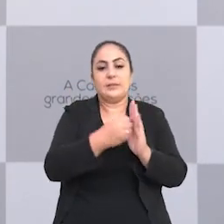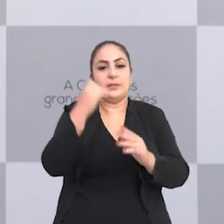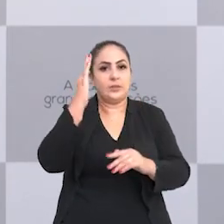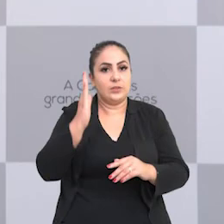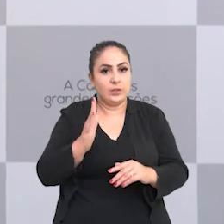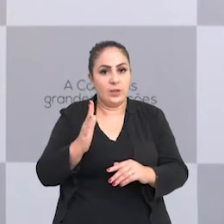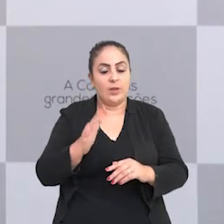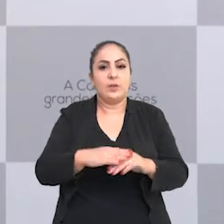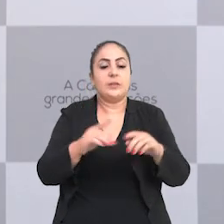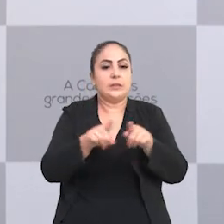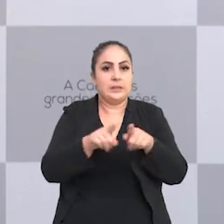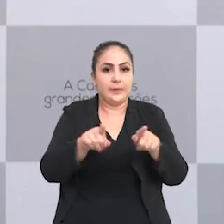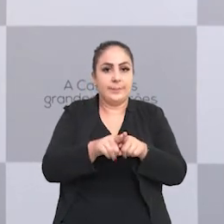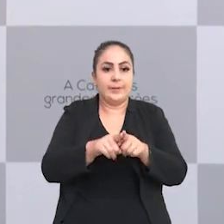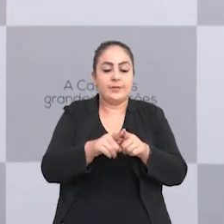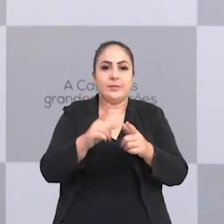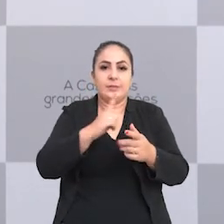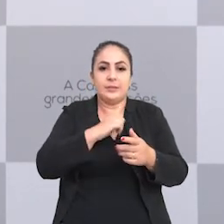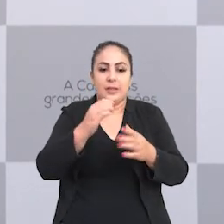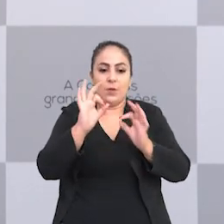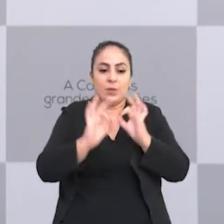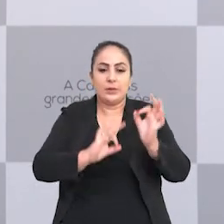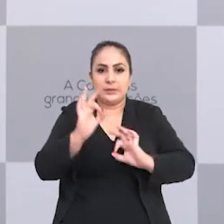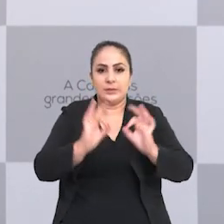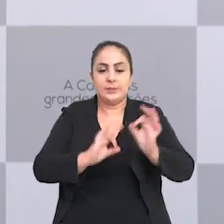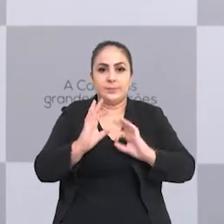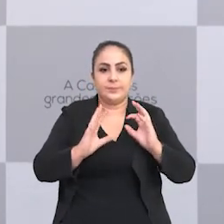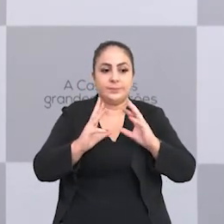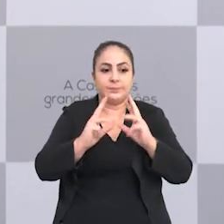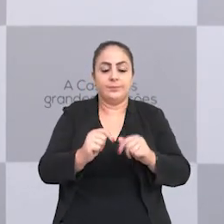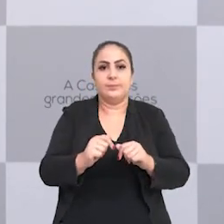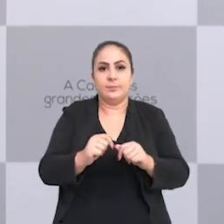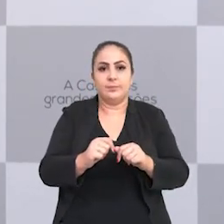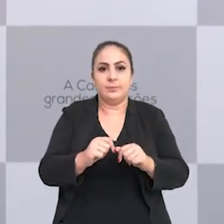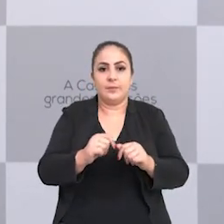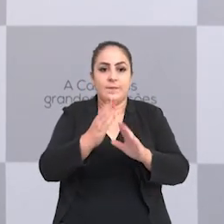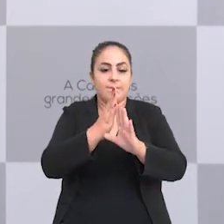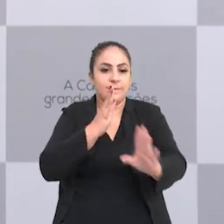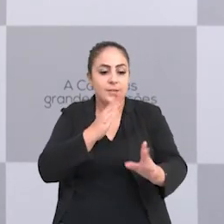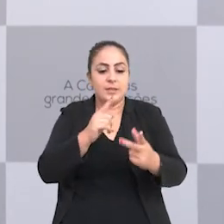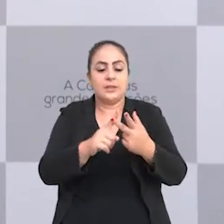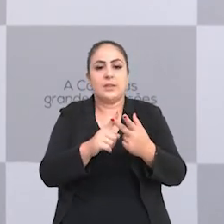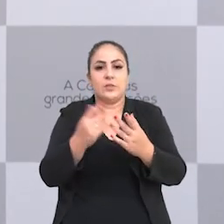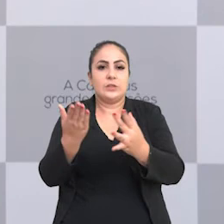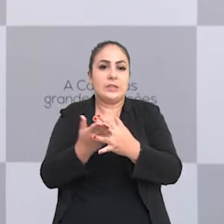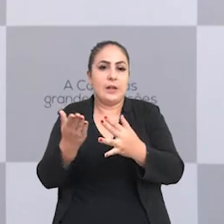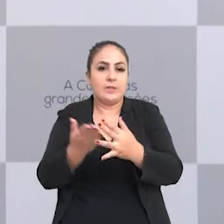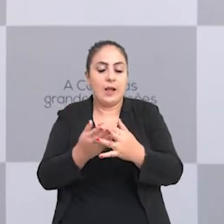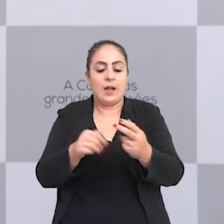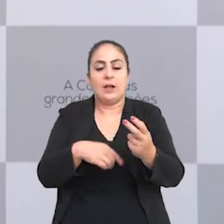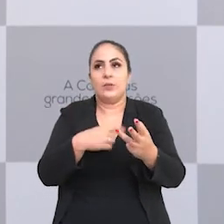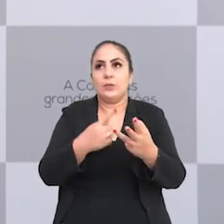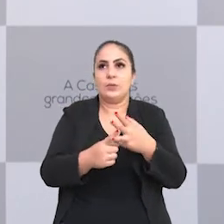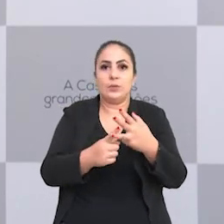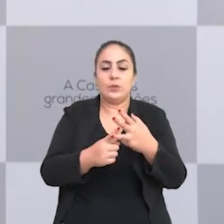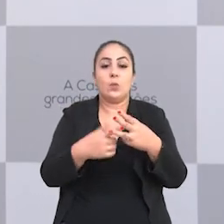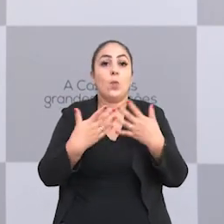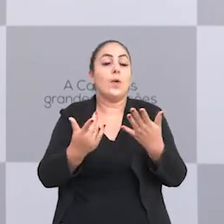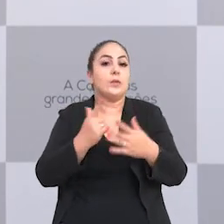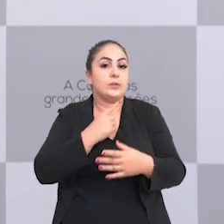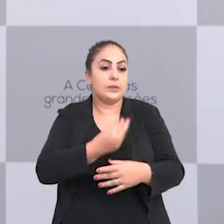nossos símbolos nacionais, e também vão estar organizando as filas, os recreios,